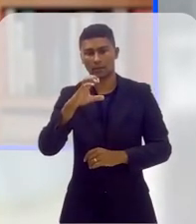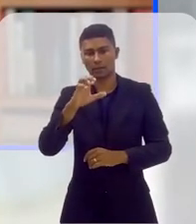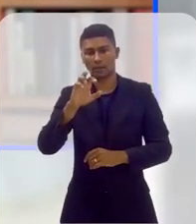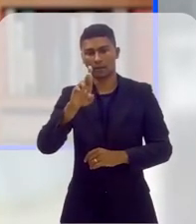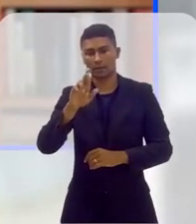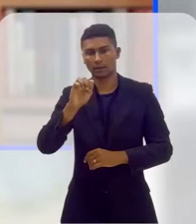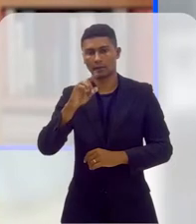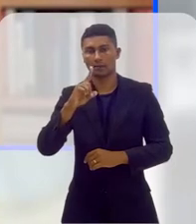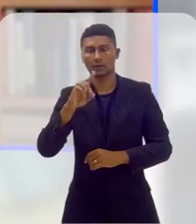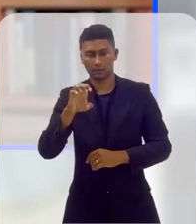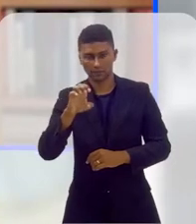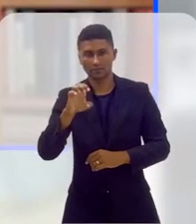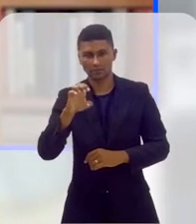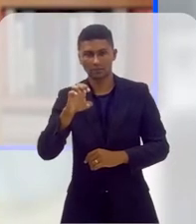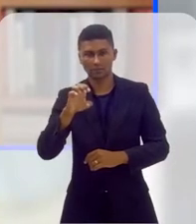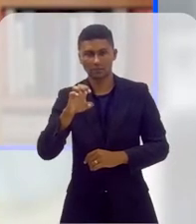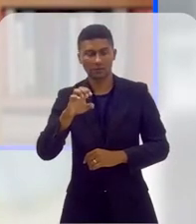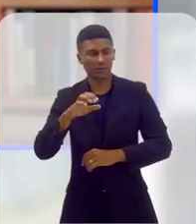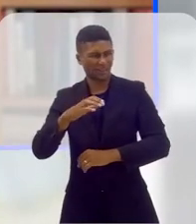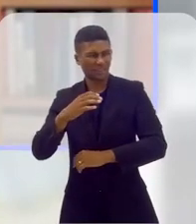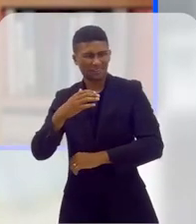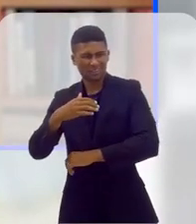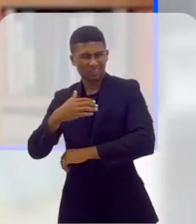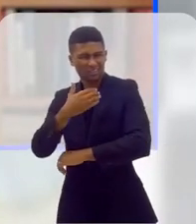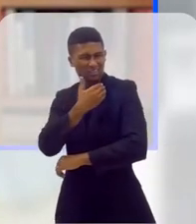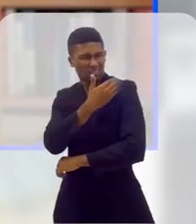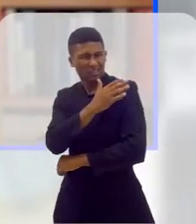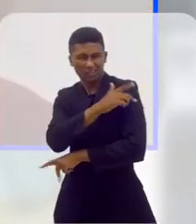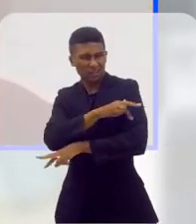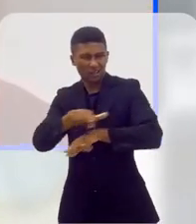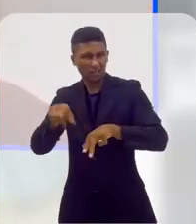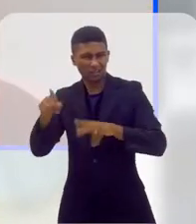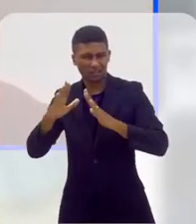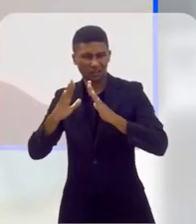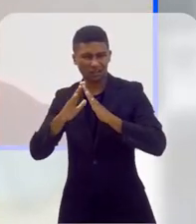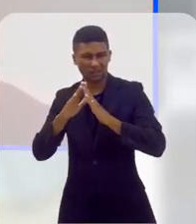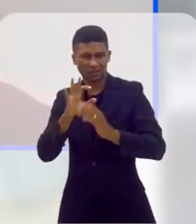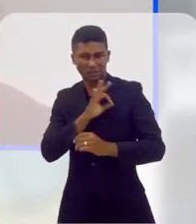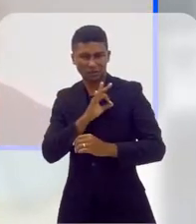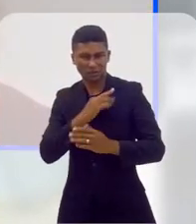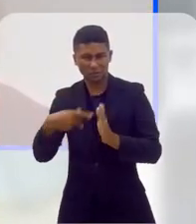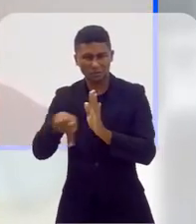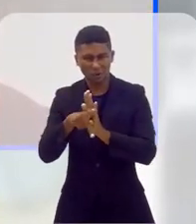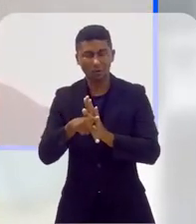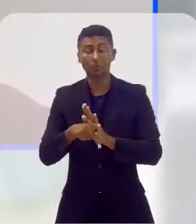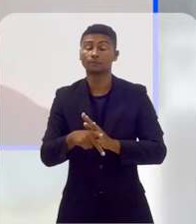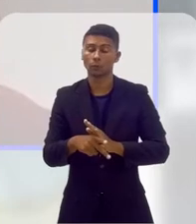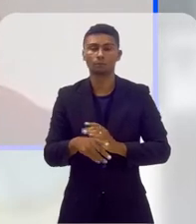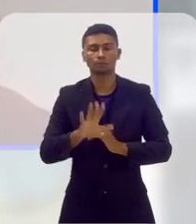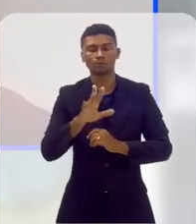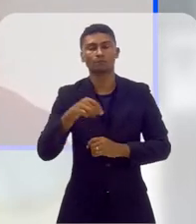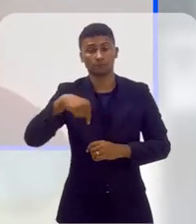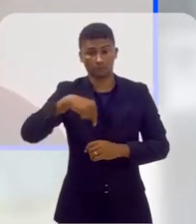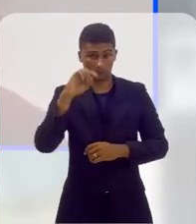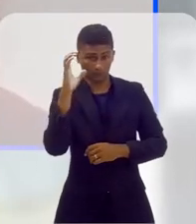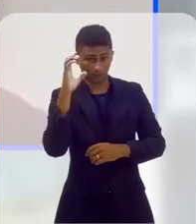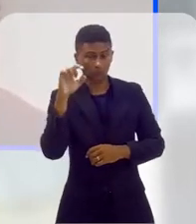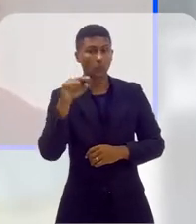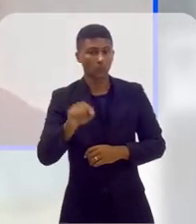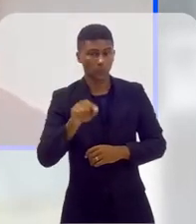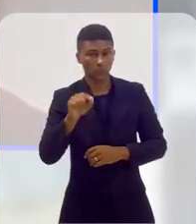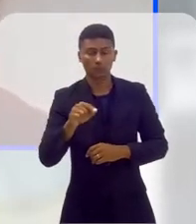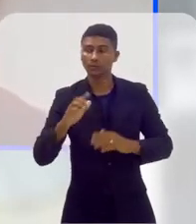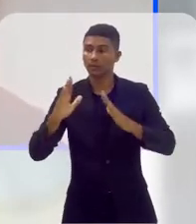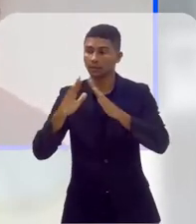melhora um pouco a recepção da pessoa agredida? Existem algumas questões. Aqui em Niterói, a defesa que nós temos é que